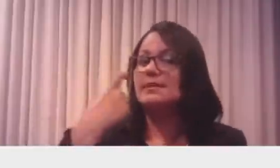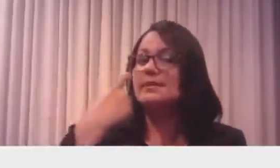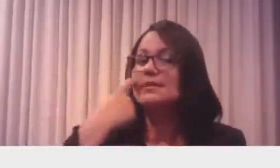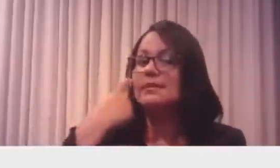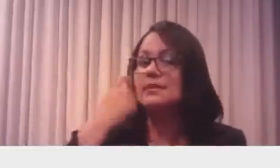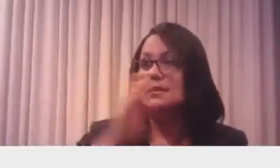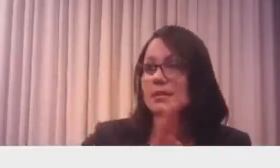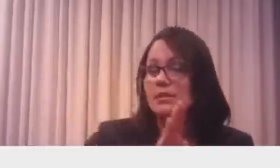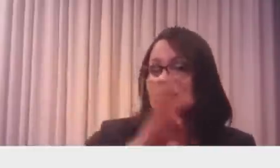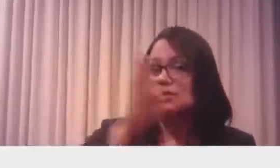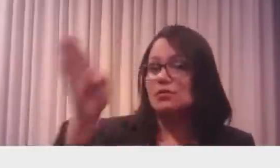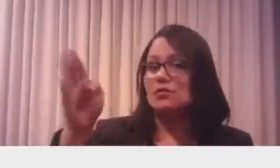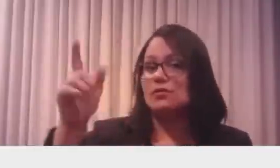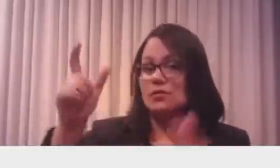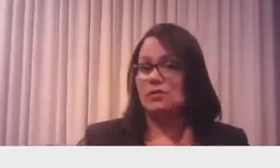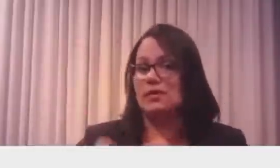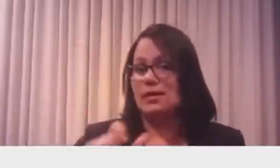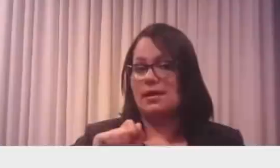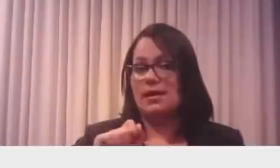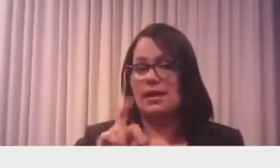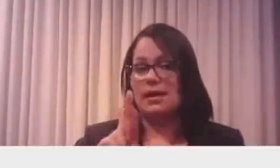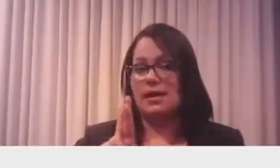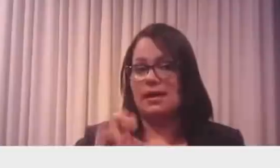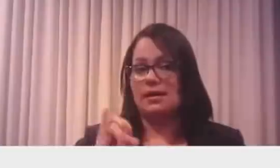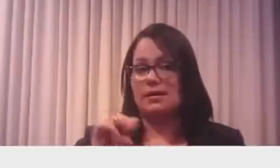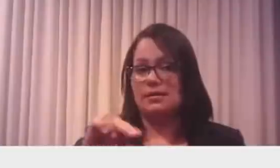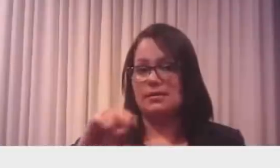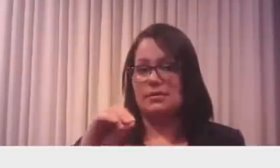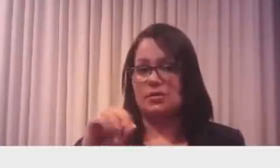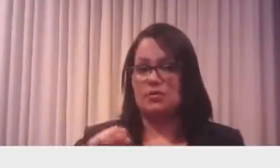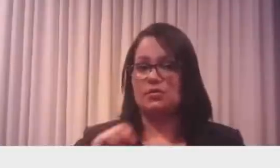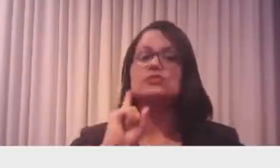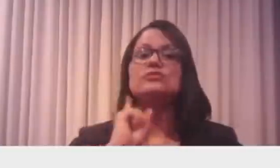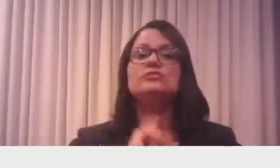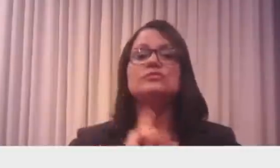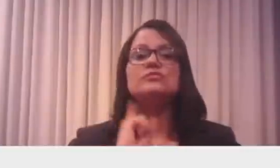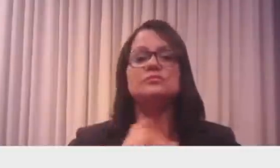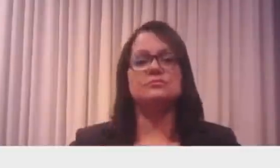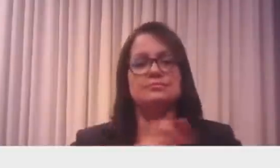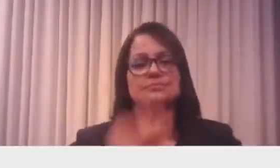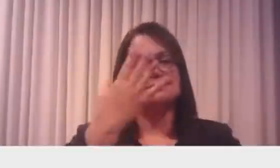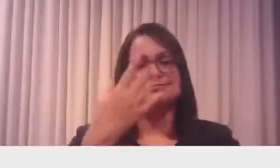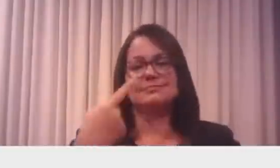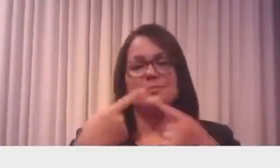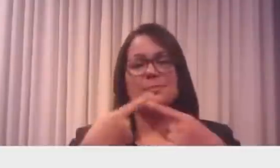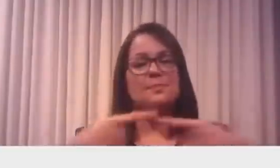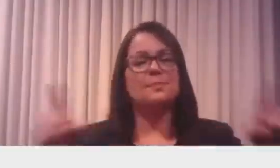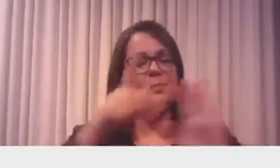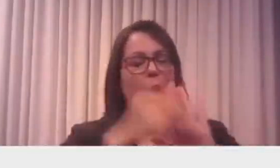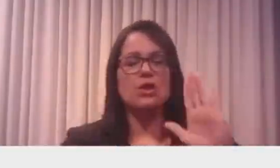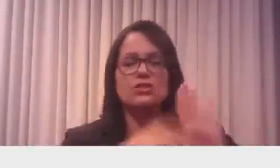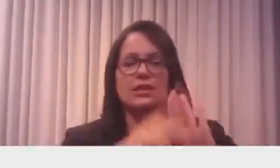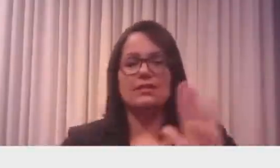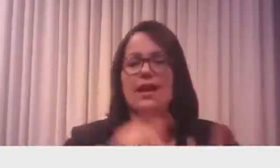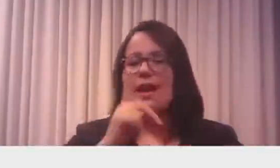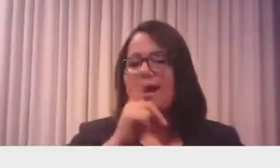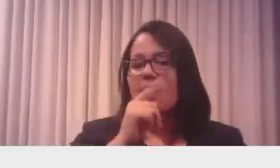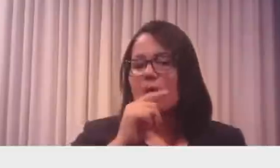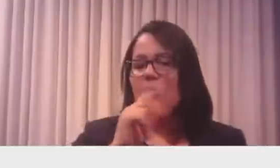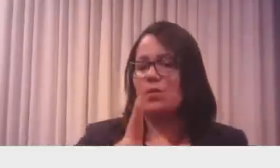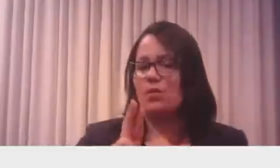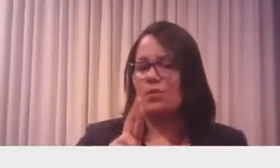eu estive em Arinos, Minas Gerais. Lançamos o projeto lá, Águas Urucuia. Urucuia é rio que